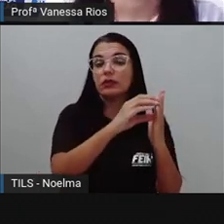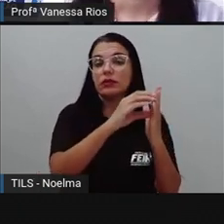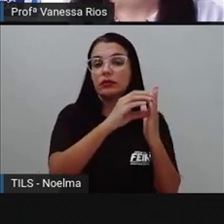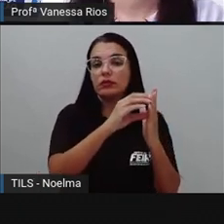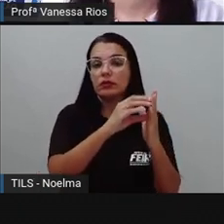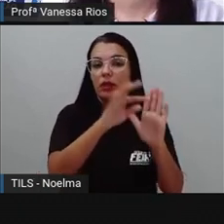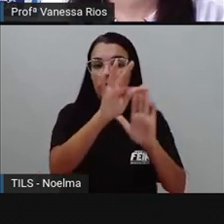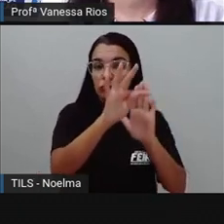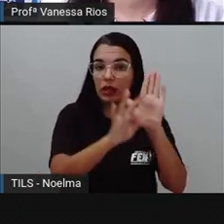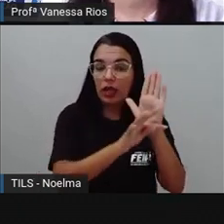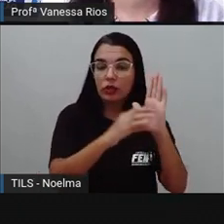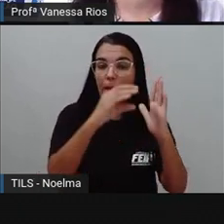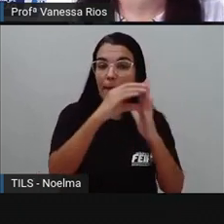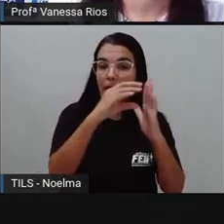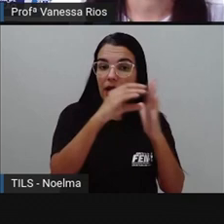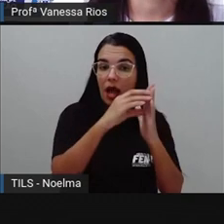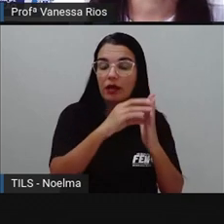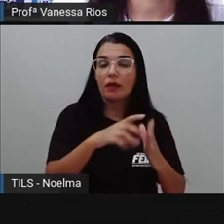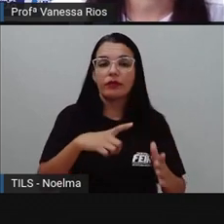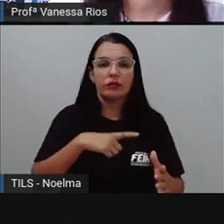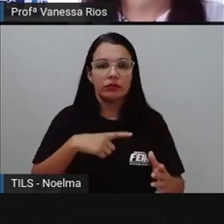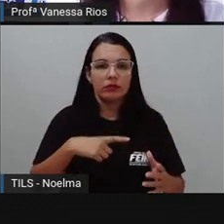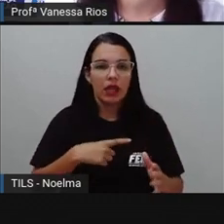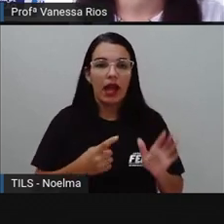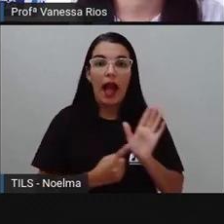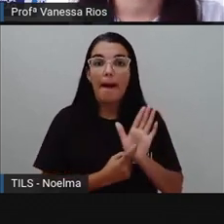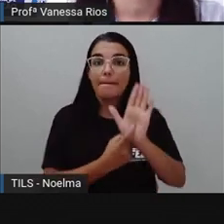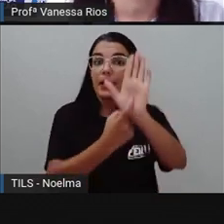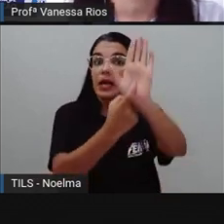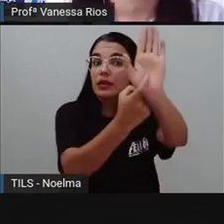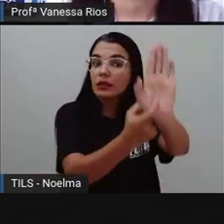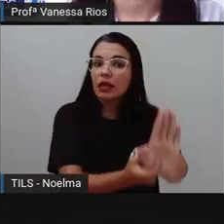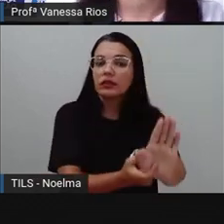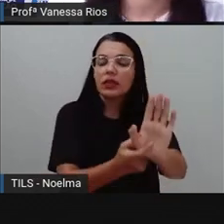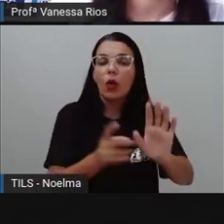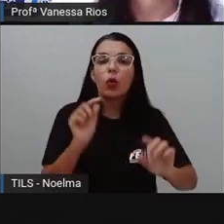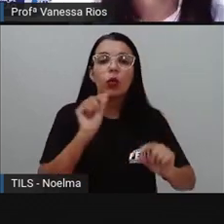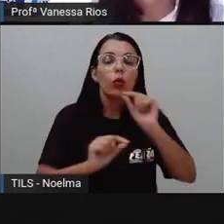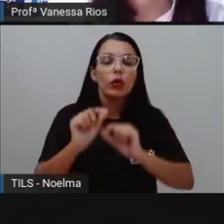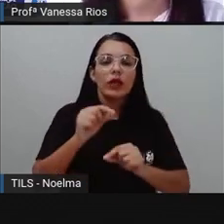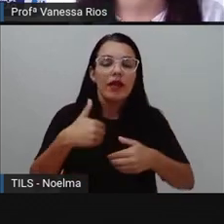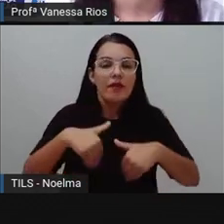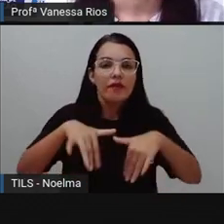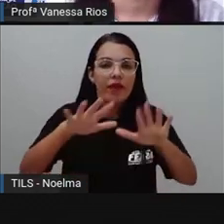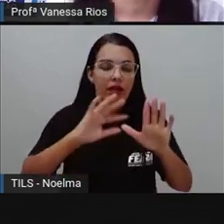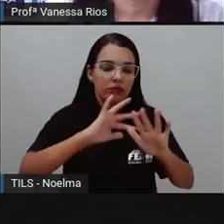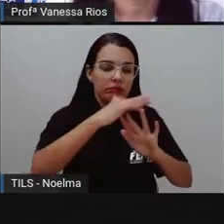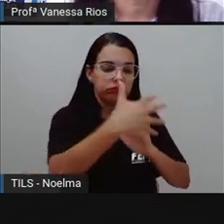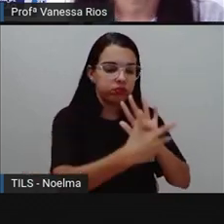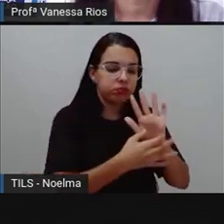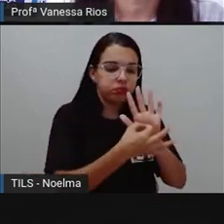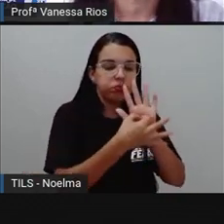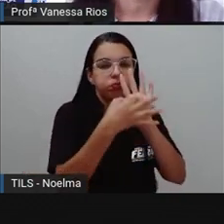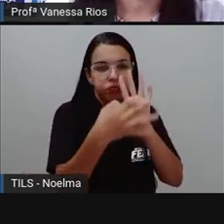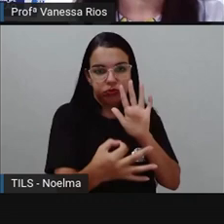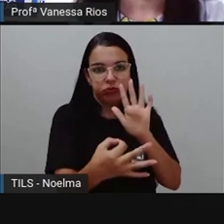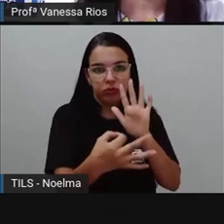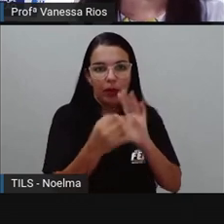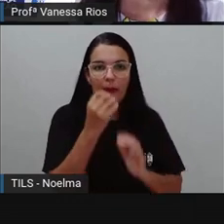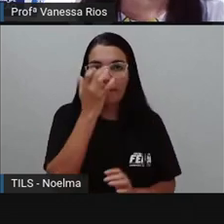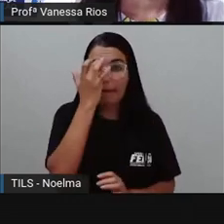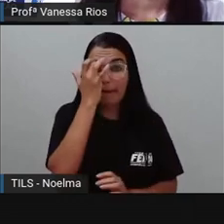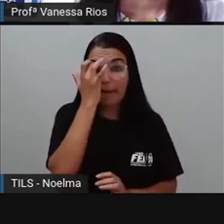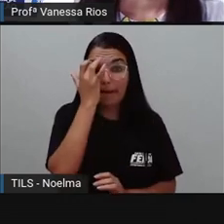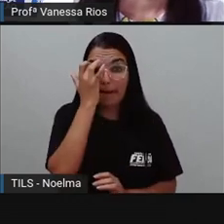texto, vira a apresentação daquilo que vai ser resenhado, do produto ou da obra artística.